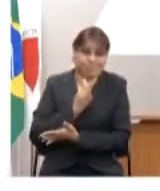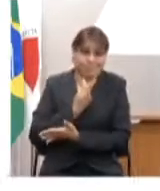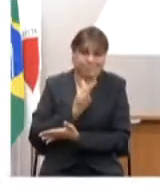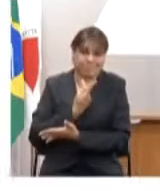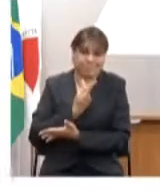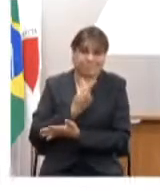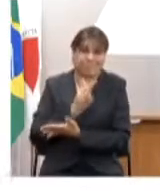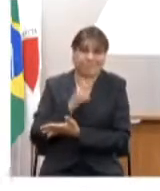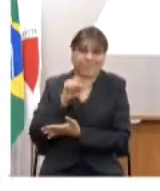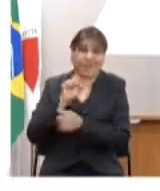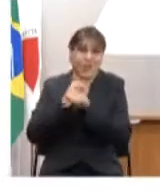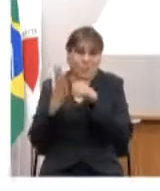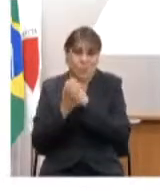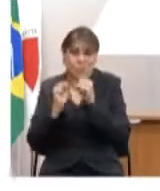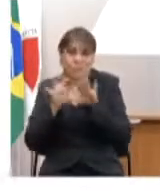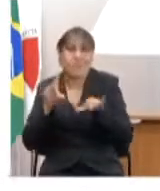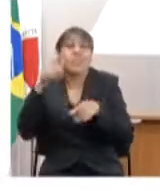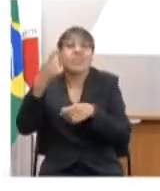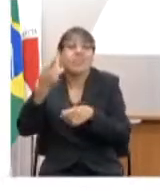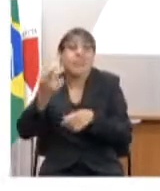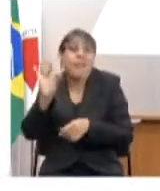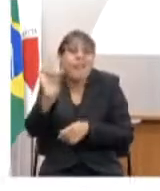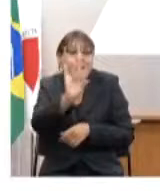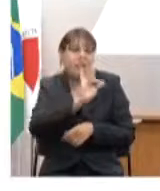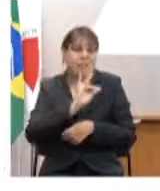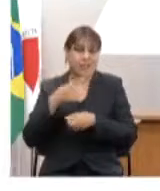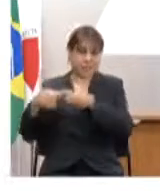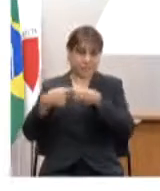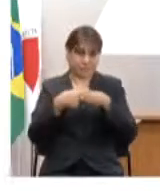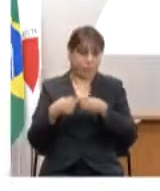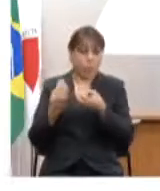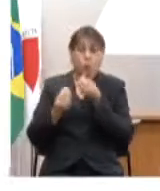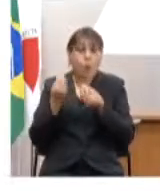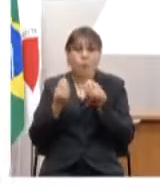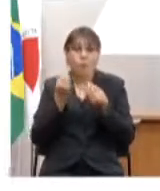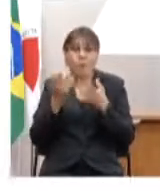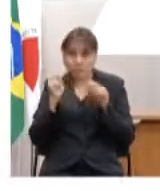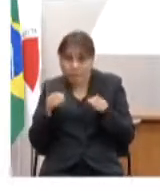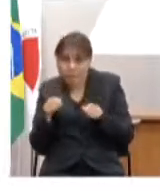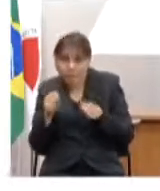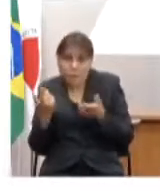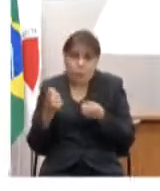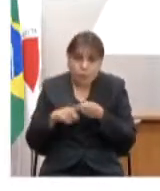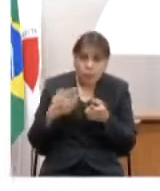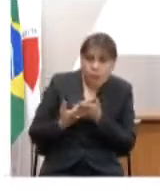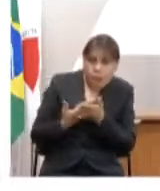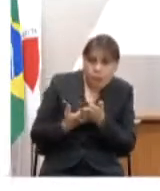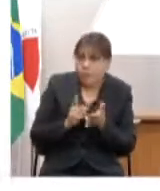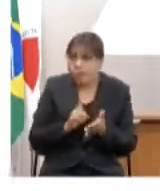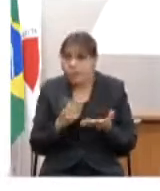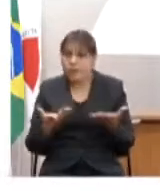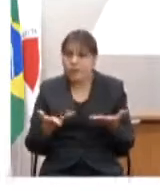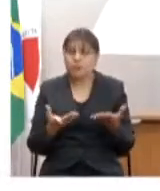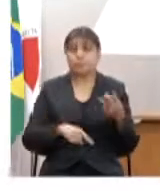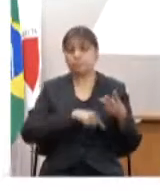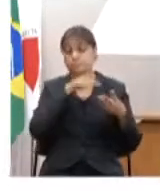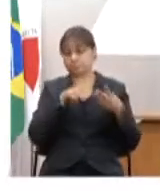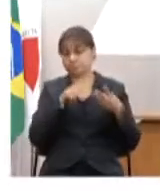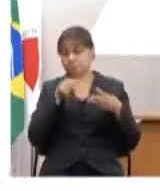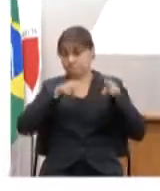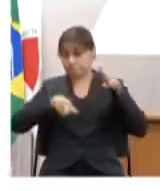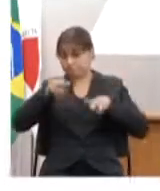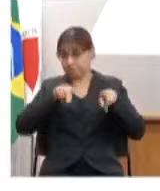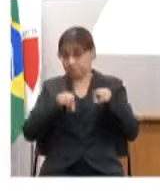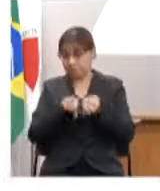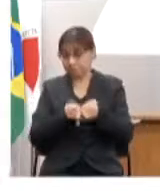cidade na realidade como que está a capacidade de retornar às aulas e por último nós temos